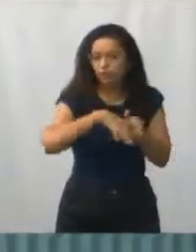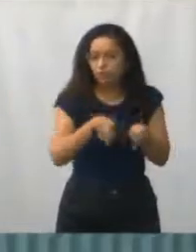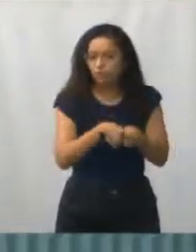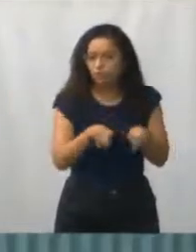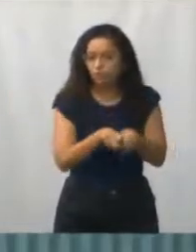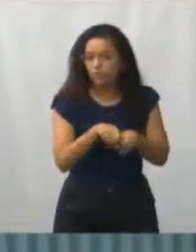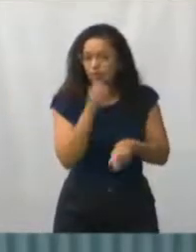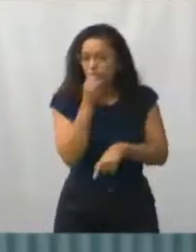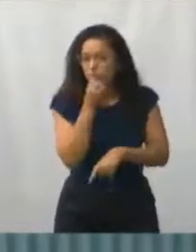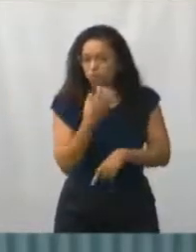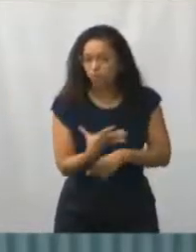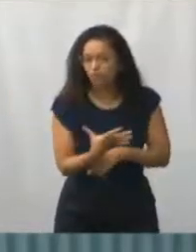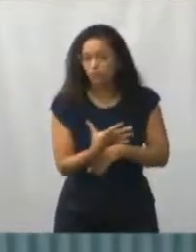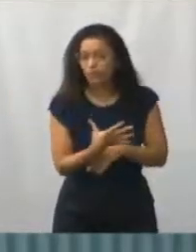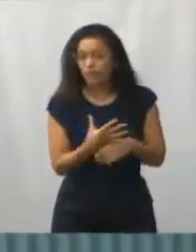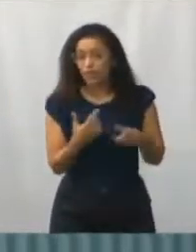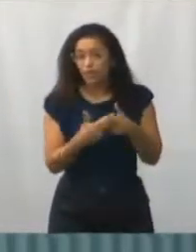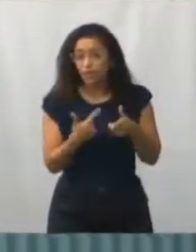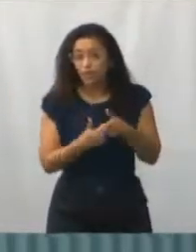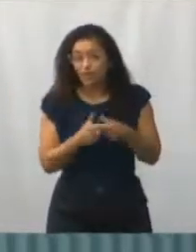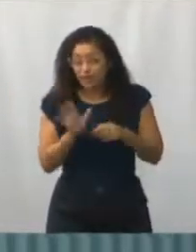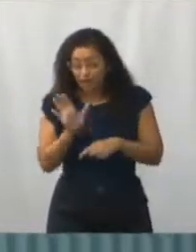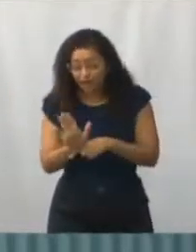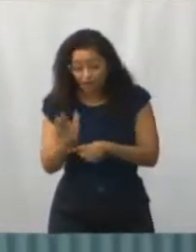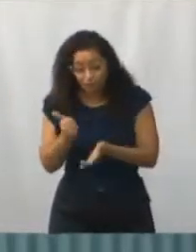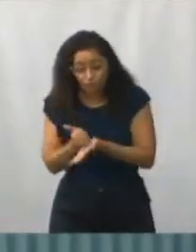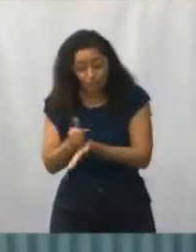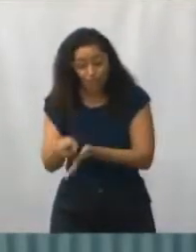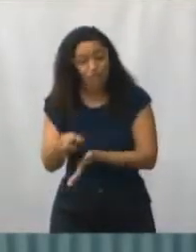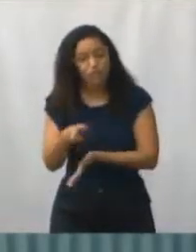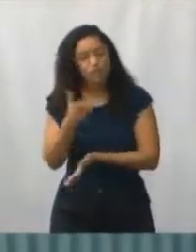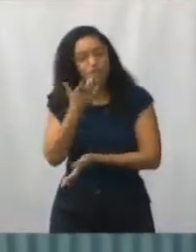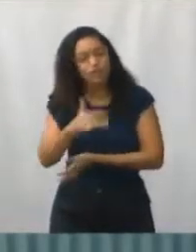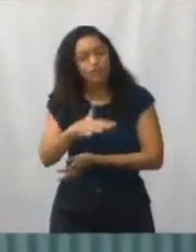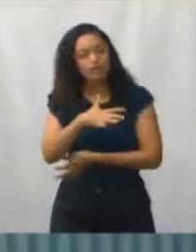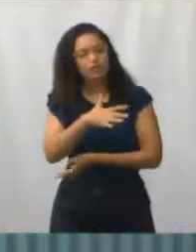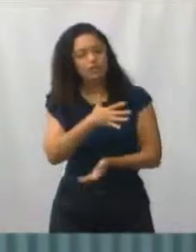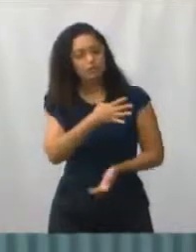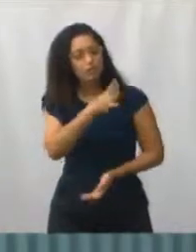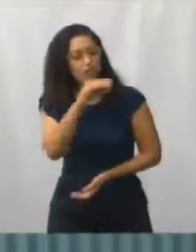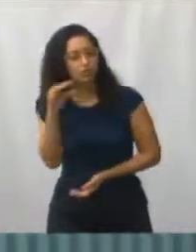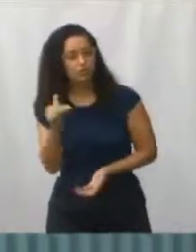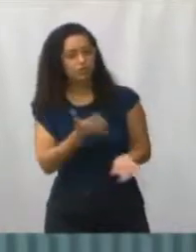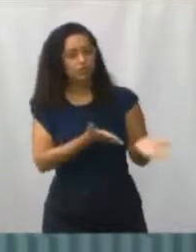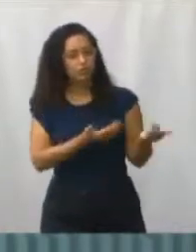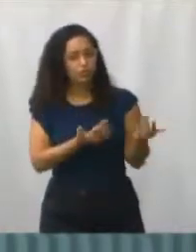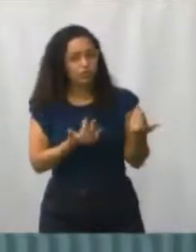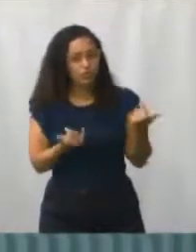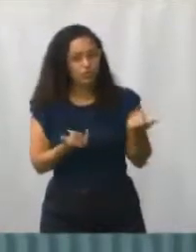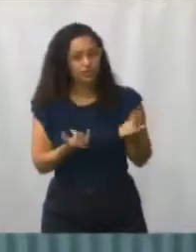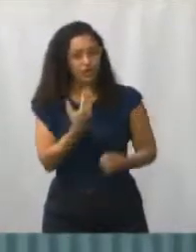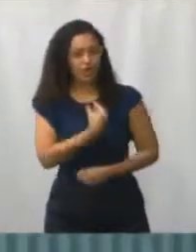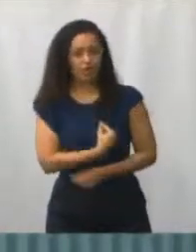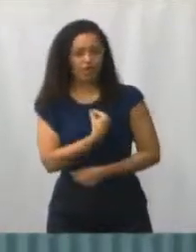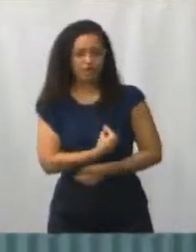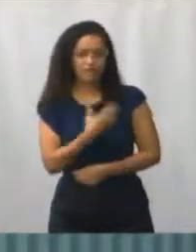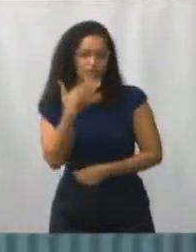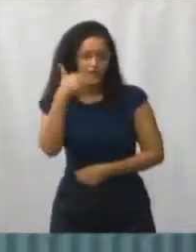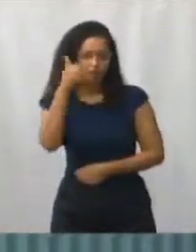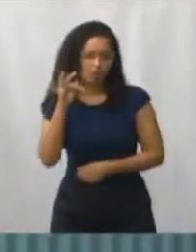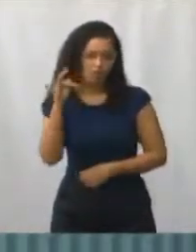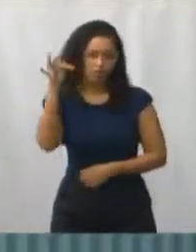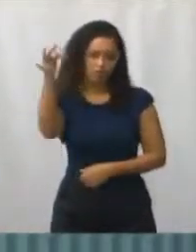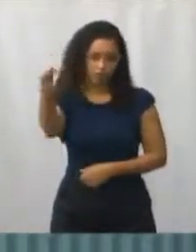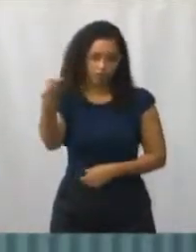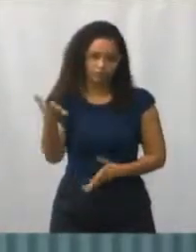naquelas pessoas, cidadãos de bem, criados cidadãos de bem, cidadãs de bem. Então, é isso que nós precisamos. É lógico que a gente torce